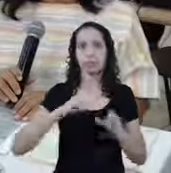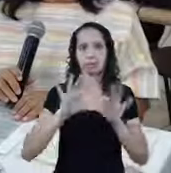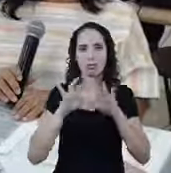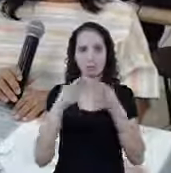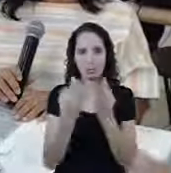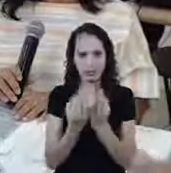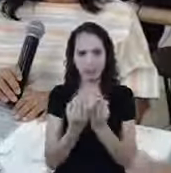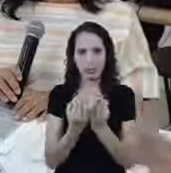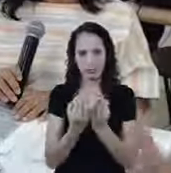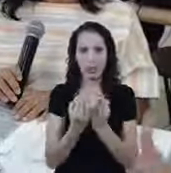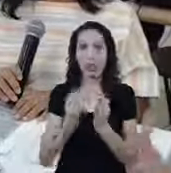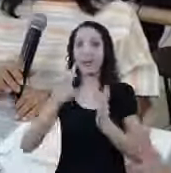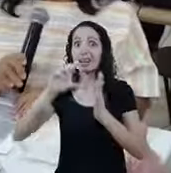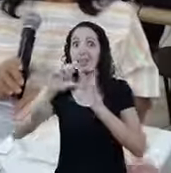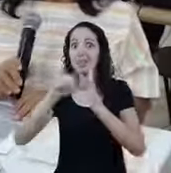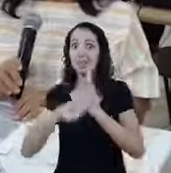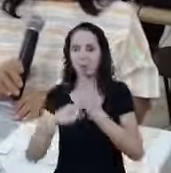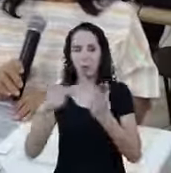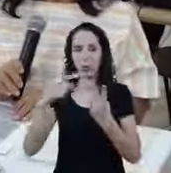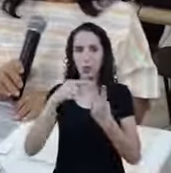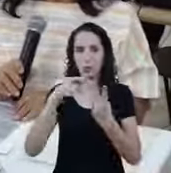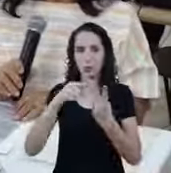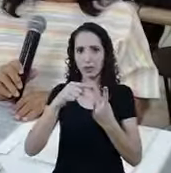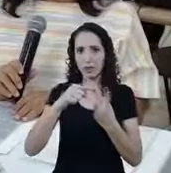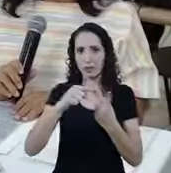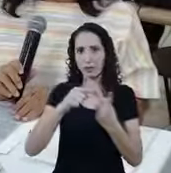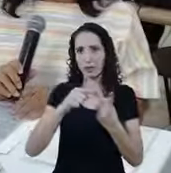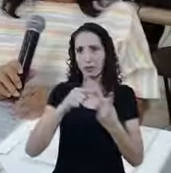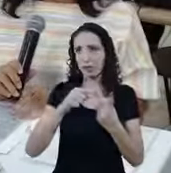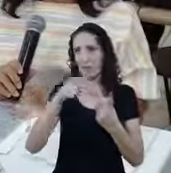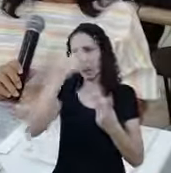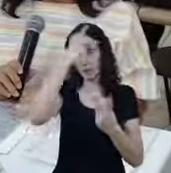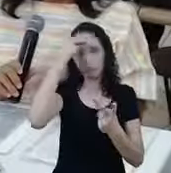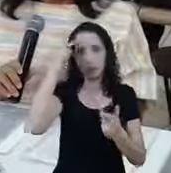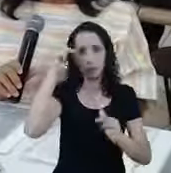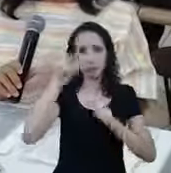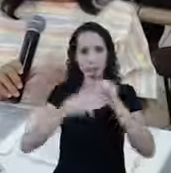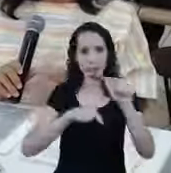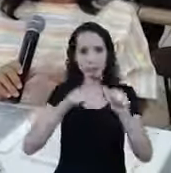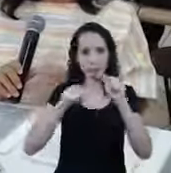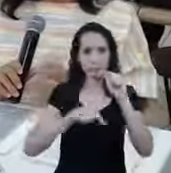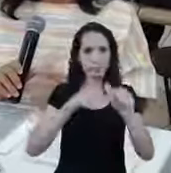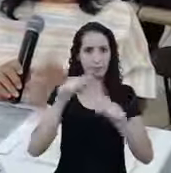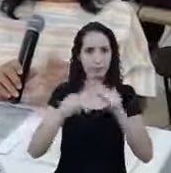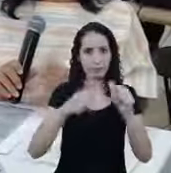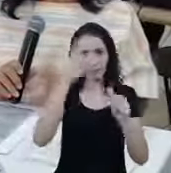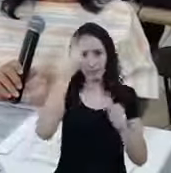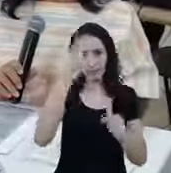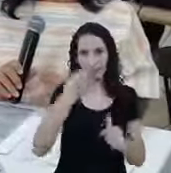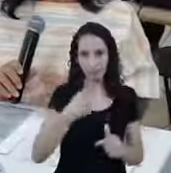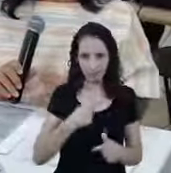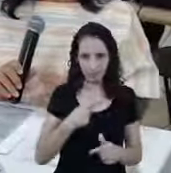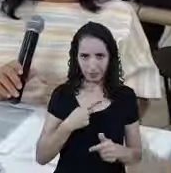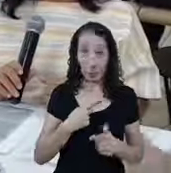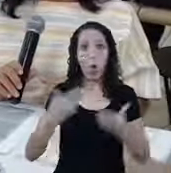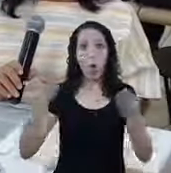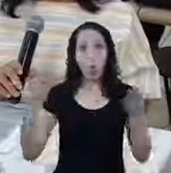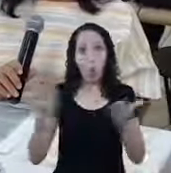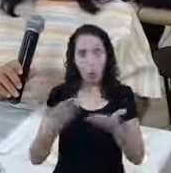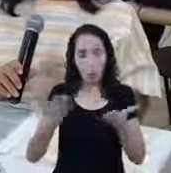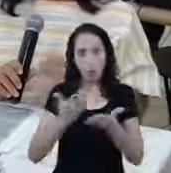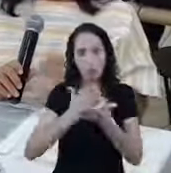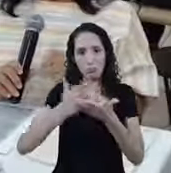Família Isso Tá E depois? Os informais mesmo Porque hoje começa O cadastro dos informais